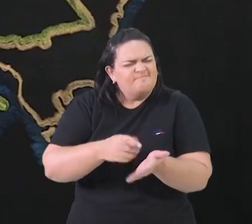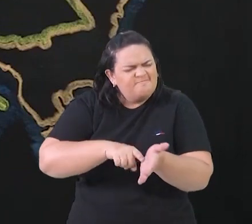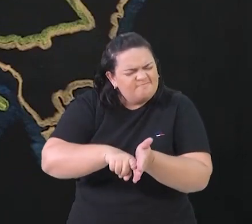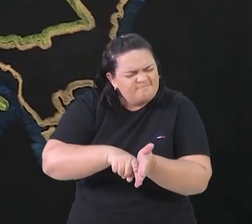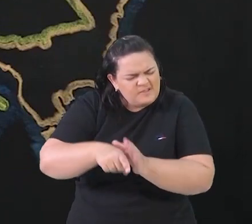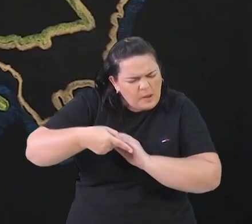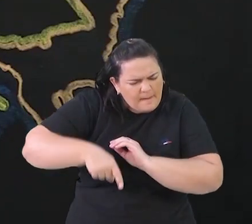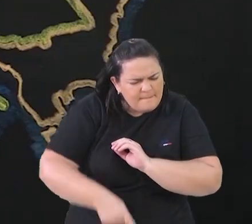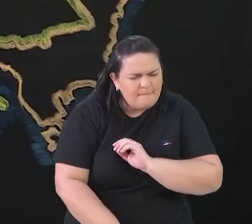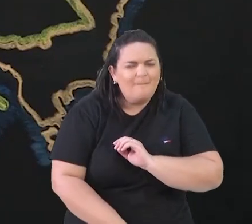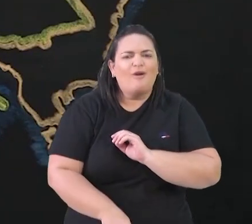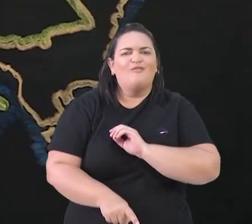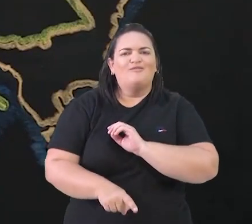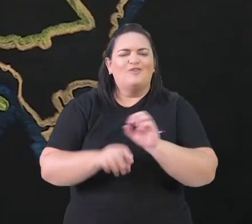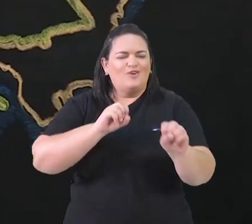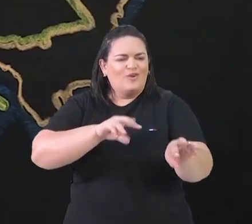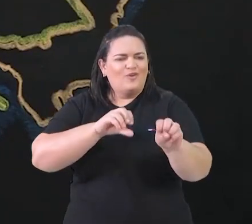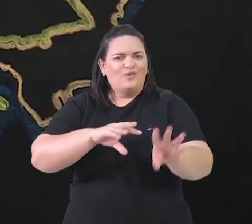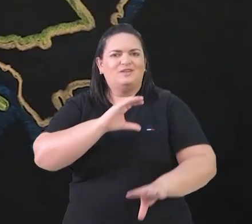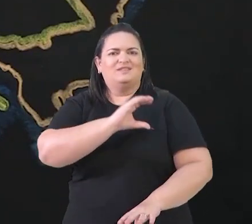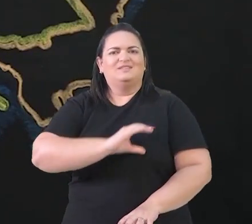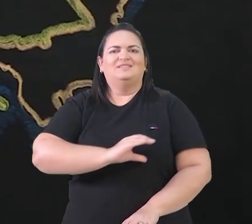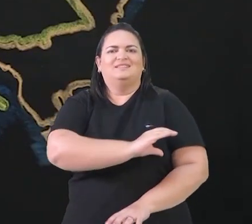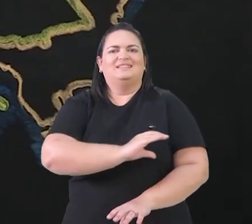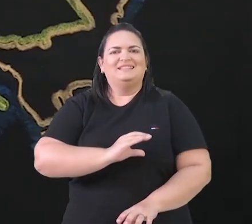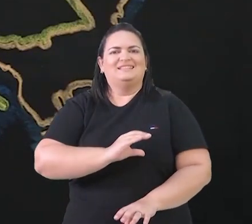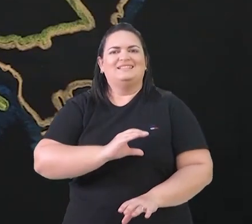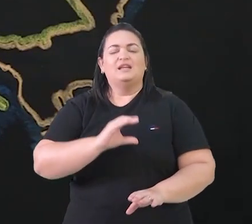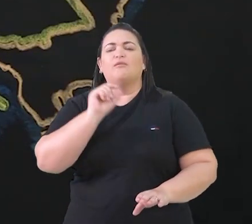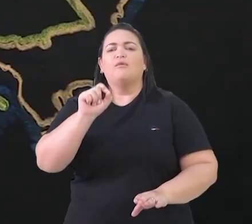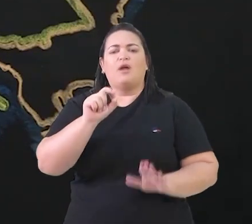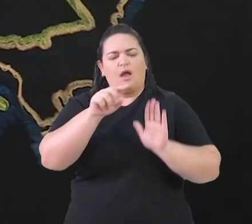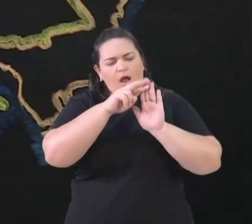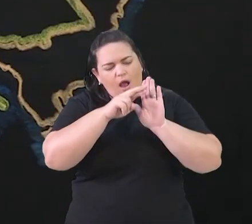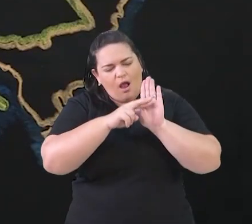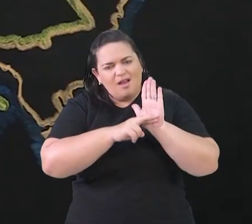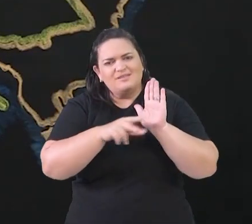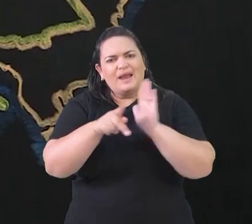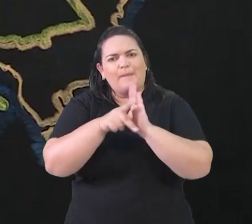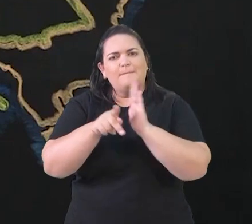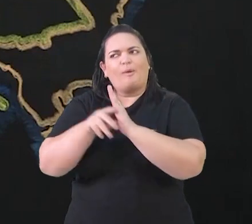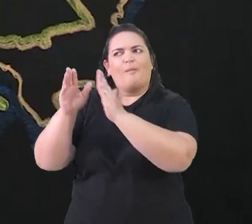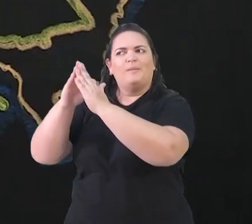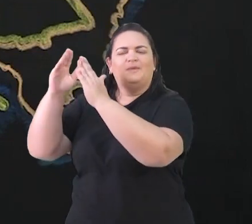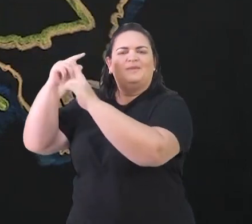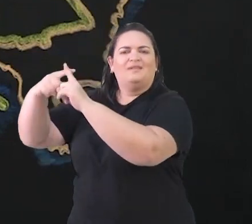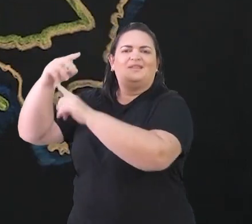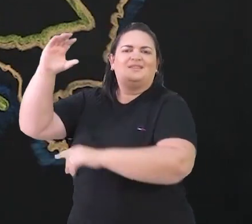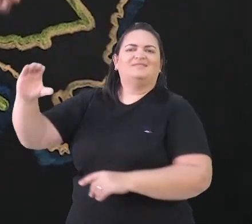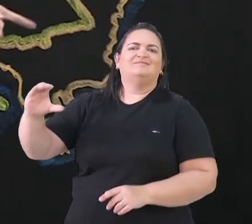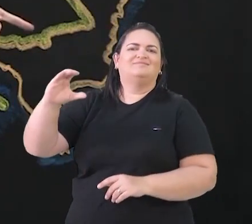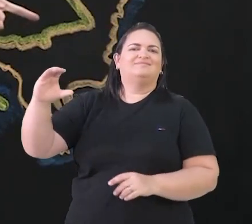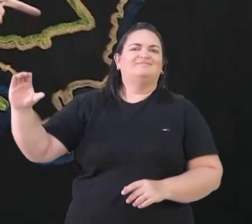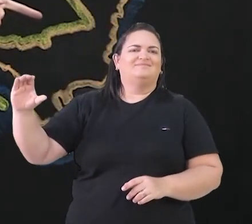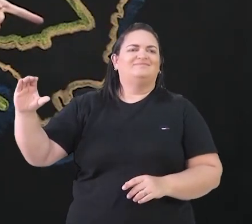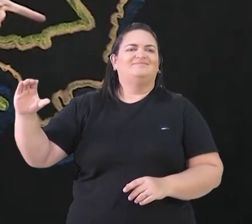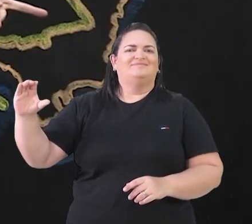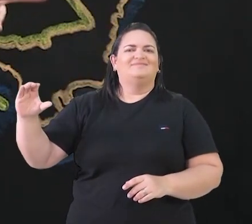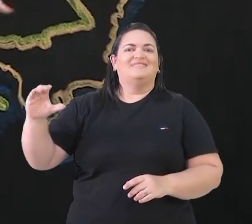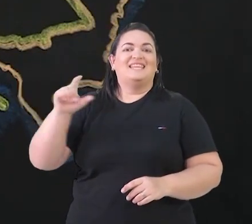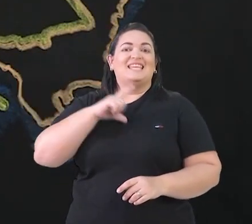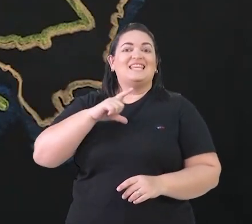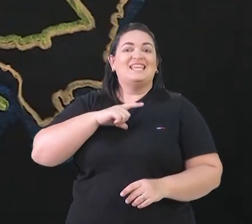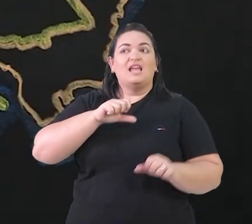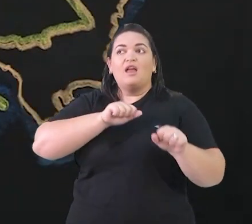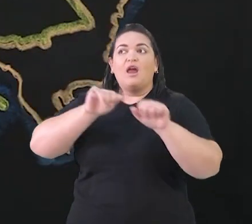no ensinamento das regras da Igreja Católica. Os jesuítas atuaram muito na própria Europa, mas também nas